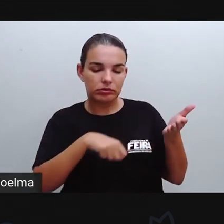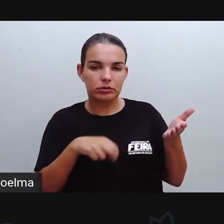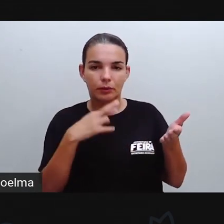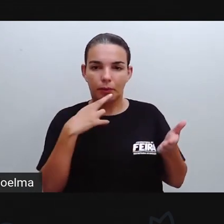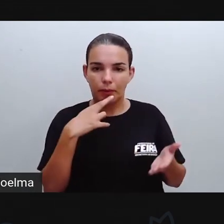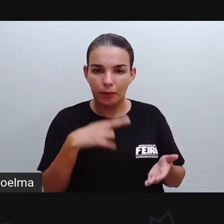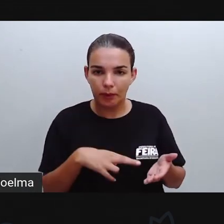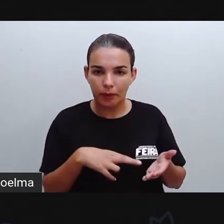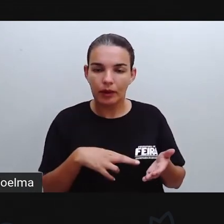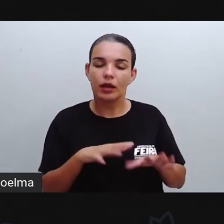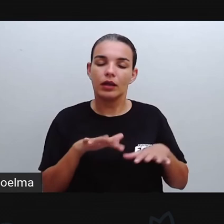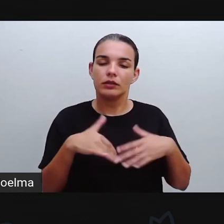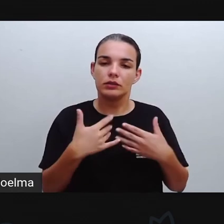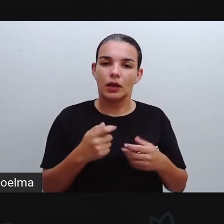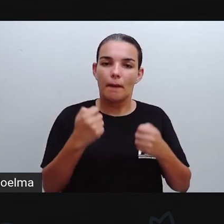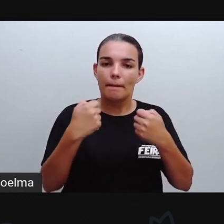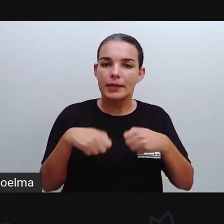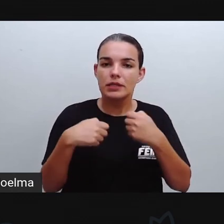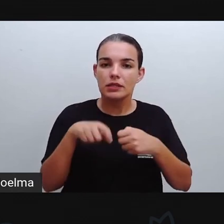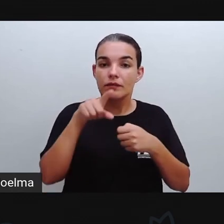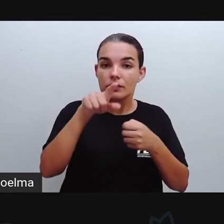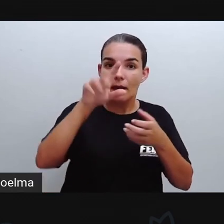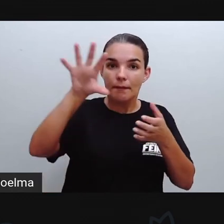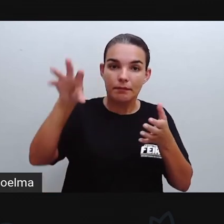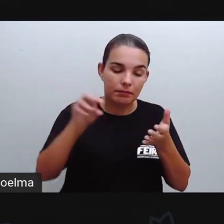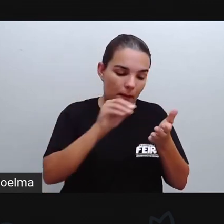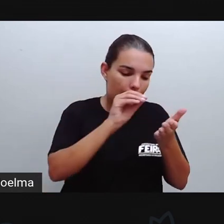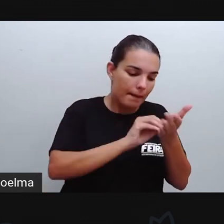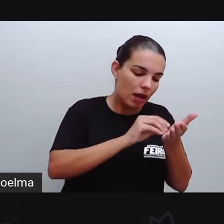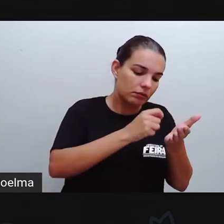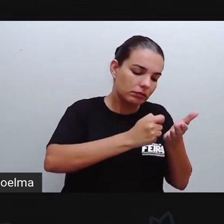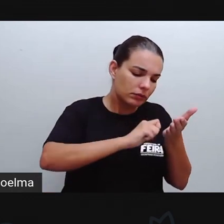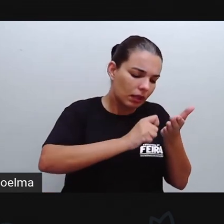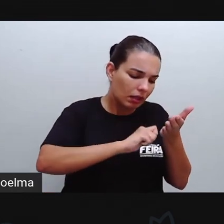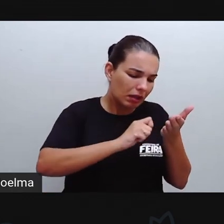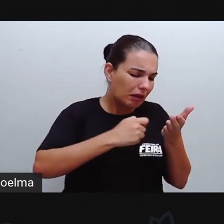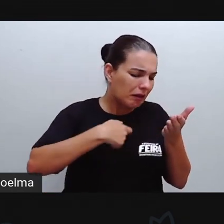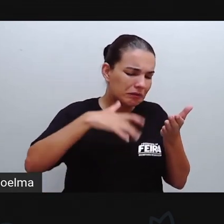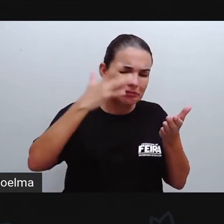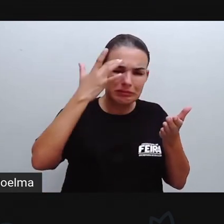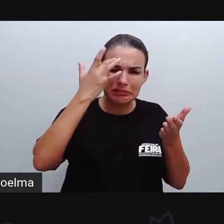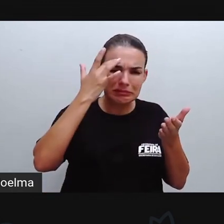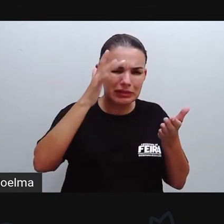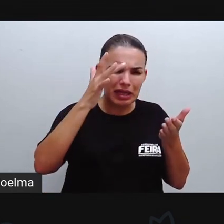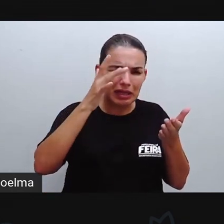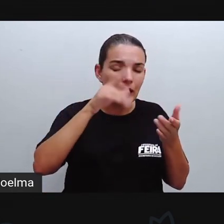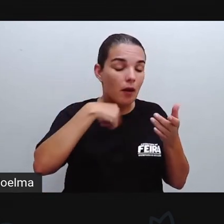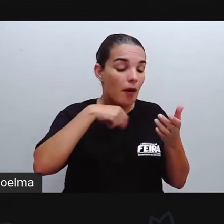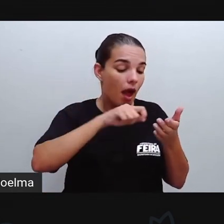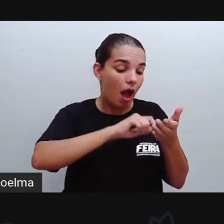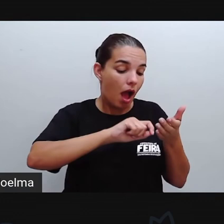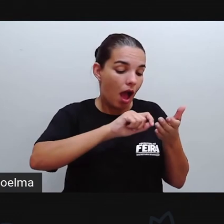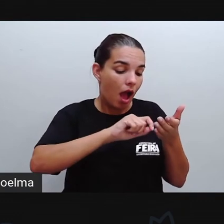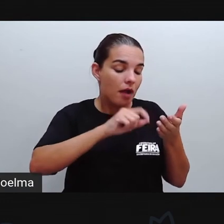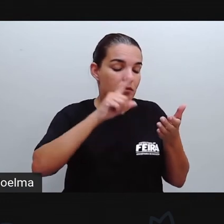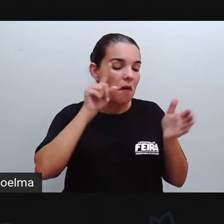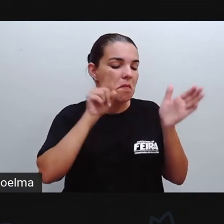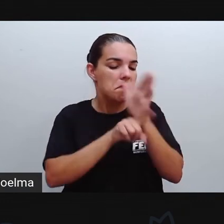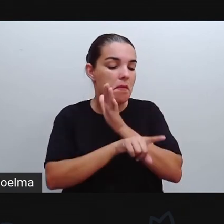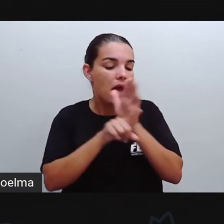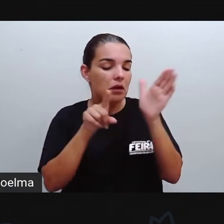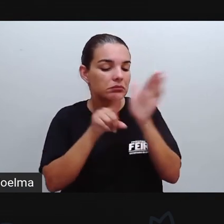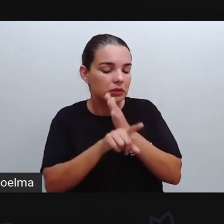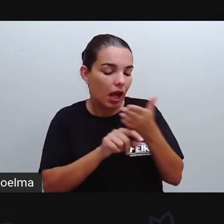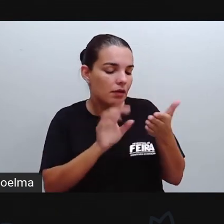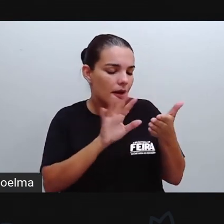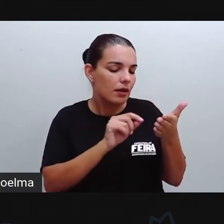vocês peguem o caderno ou até mesmo na própria atividade ali, vocês deverão fazer alguma